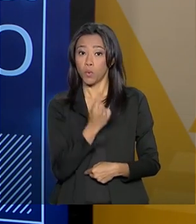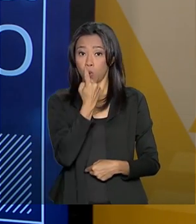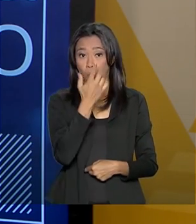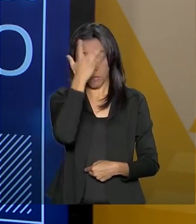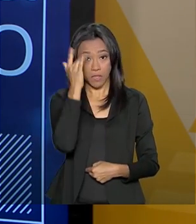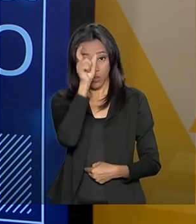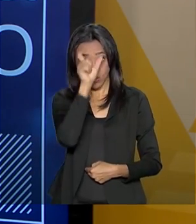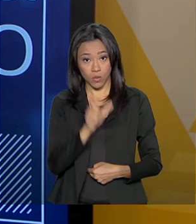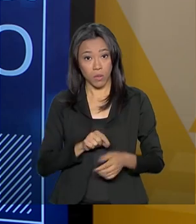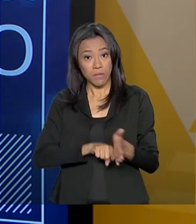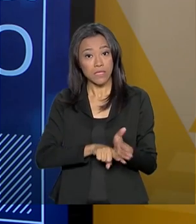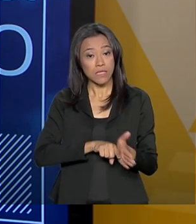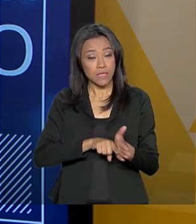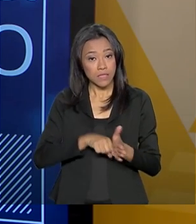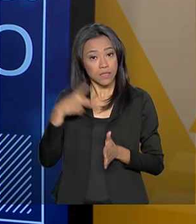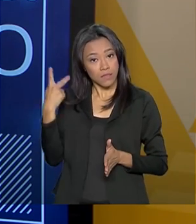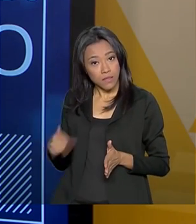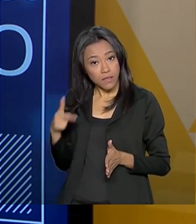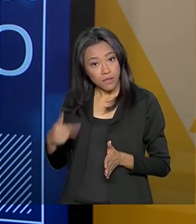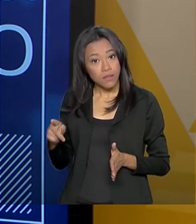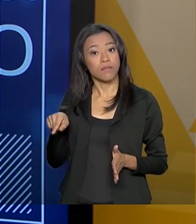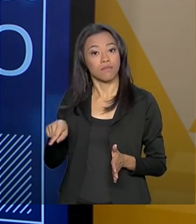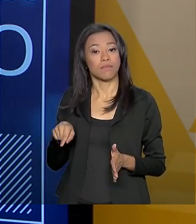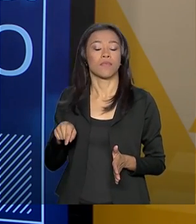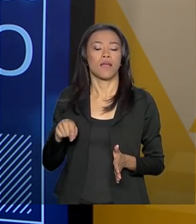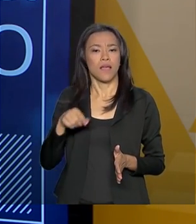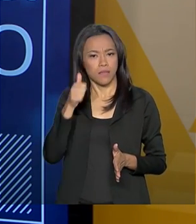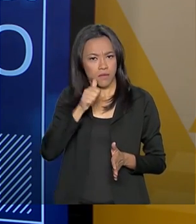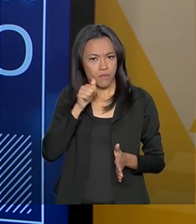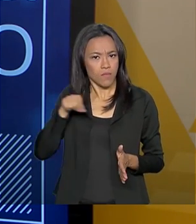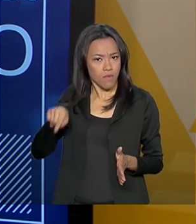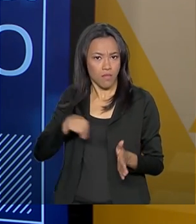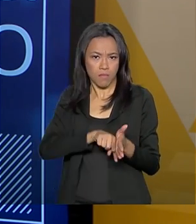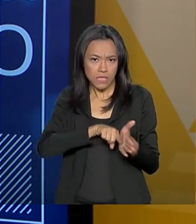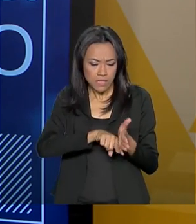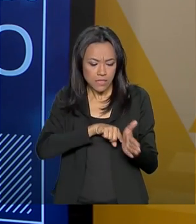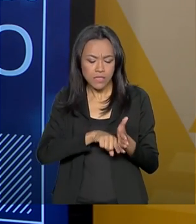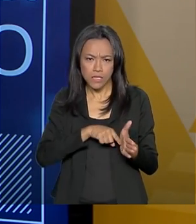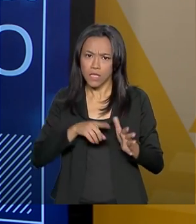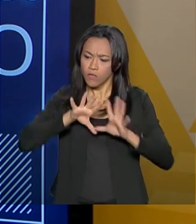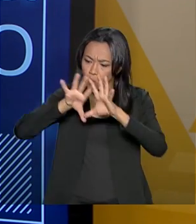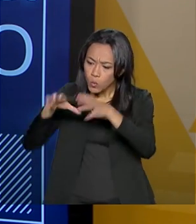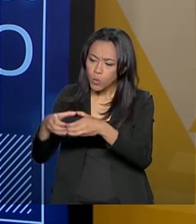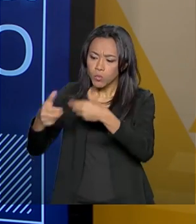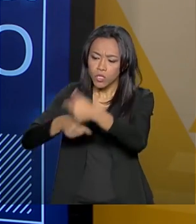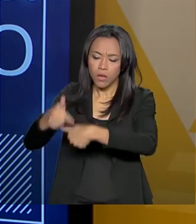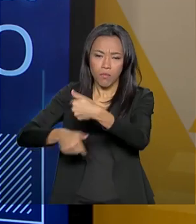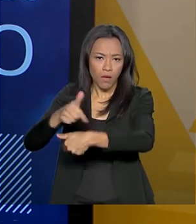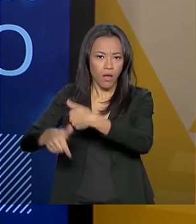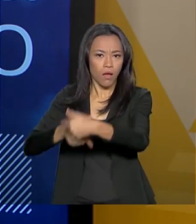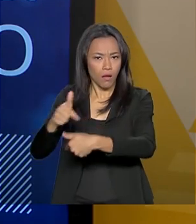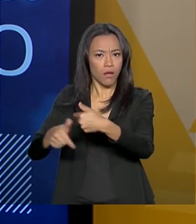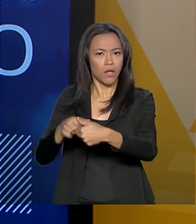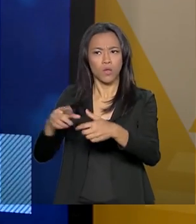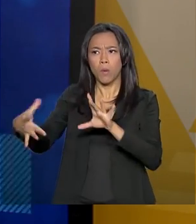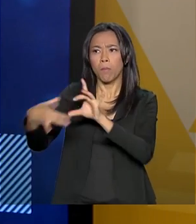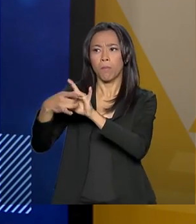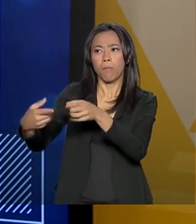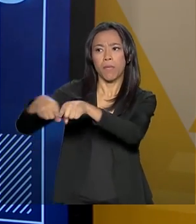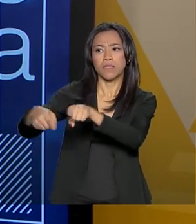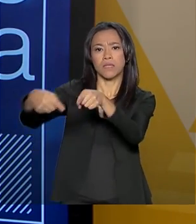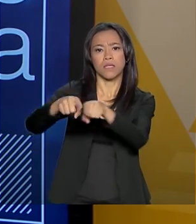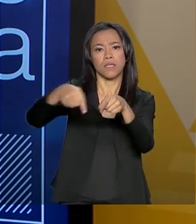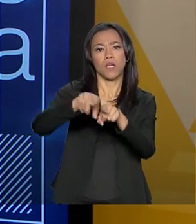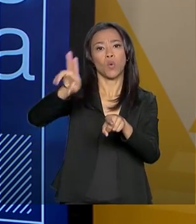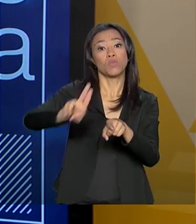da Embrapa, a doutora Joana D'Albert Heiner. Ela trabalhou com uma equipe muito grande, junto com universidades, institutos do Brasil